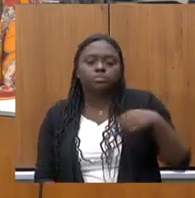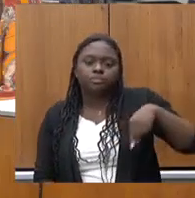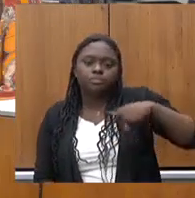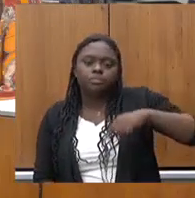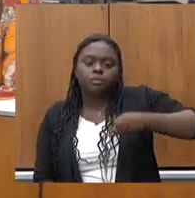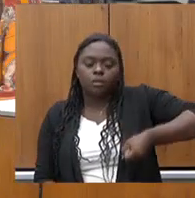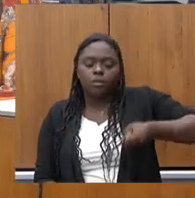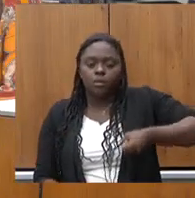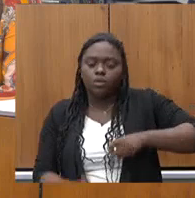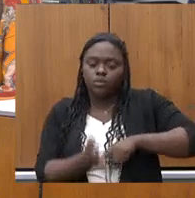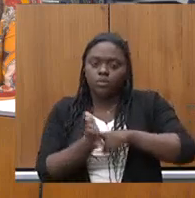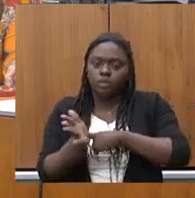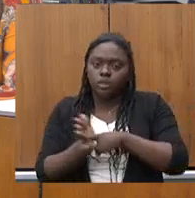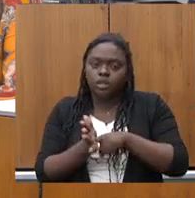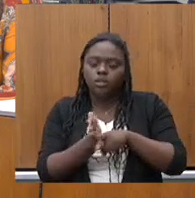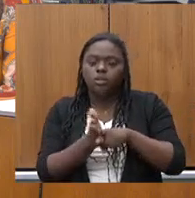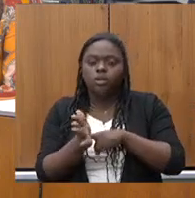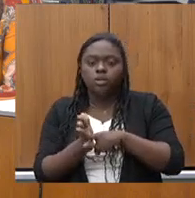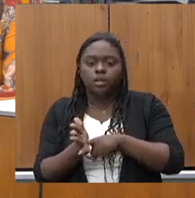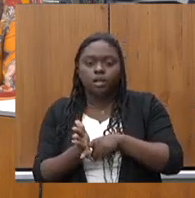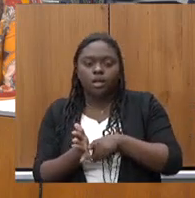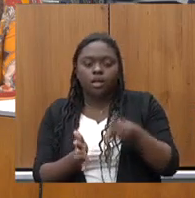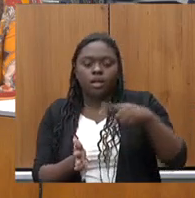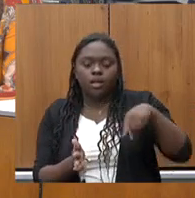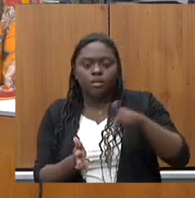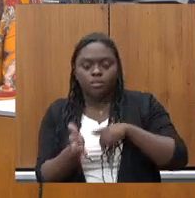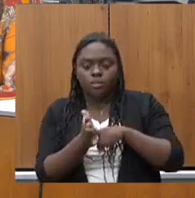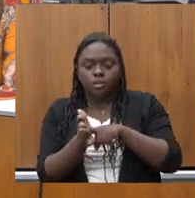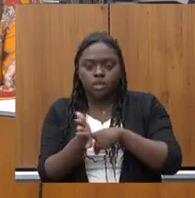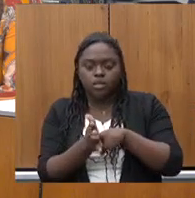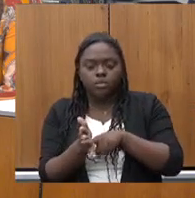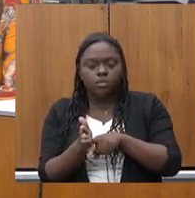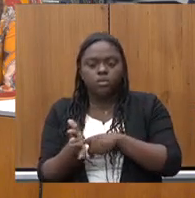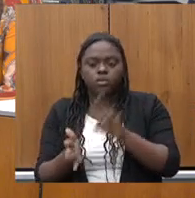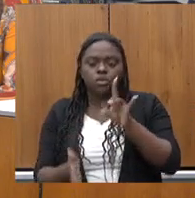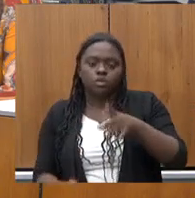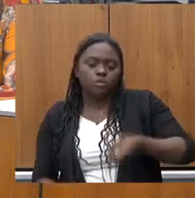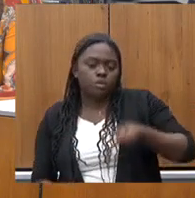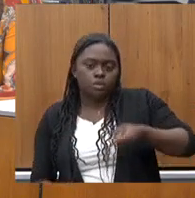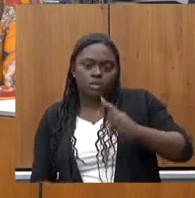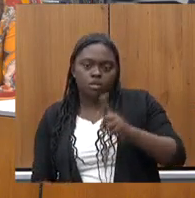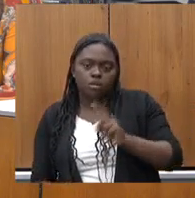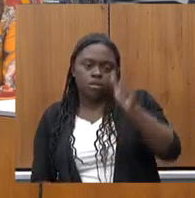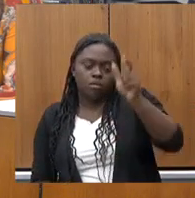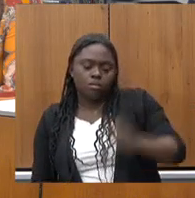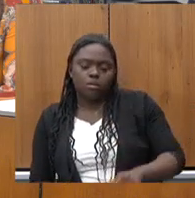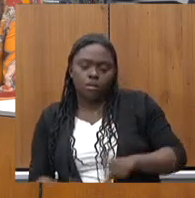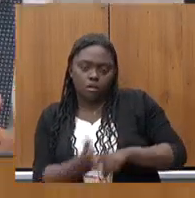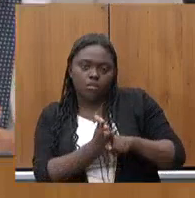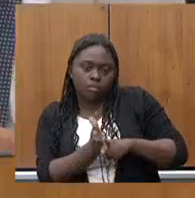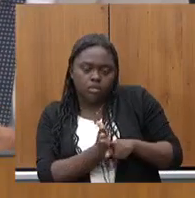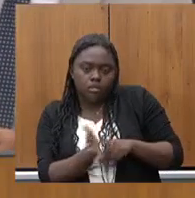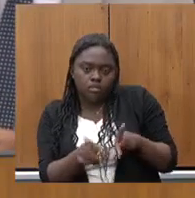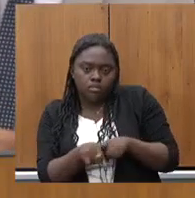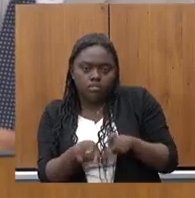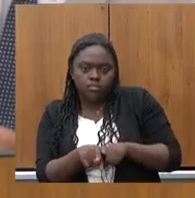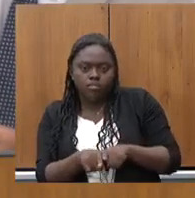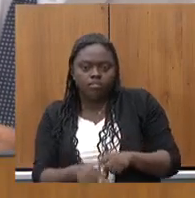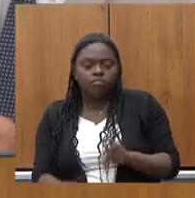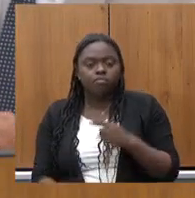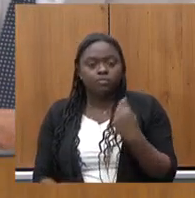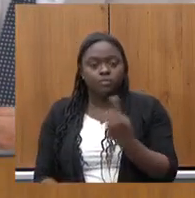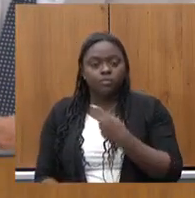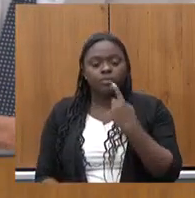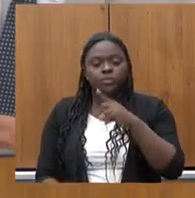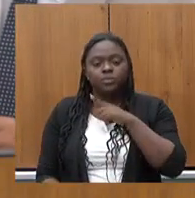pesquisadores que são chamados de pesquisadores também não é só bolsista não ele é pesquisador sim nós temos